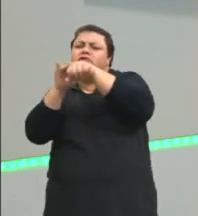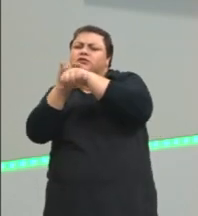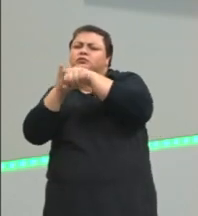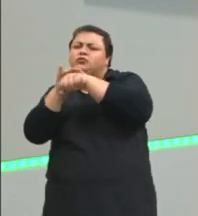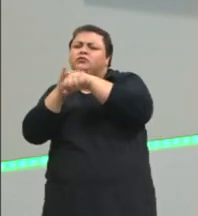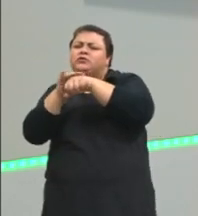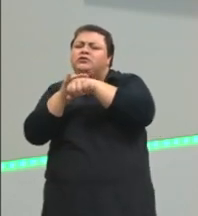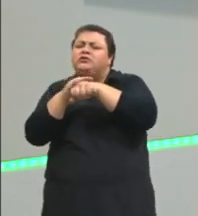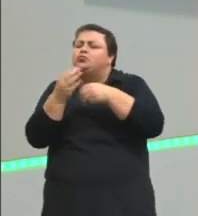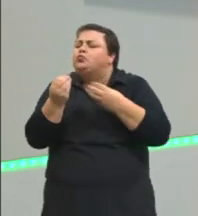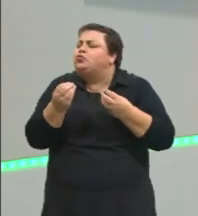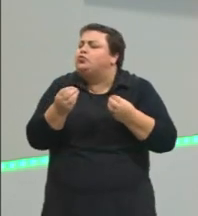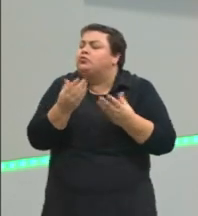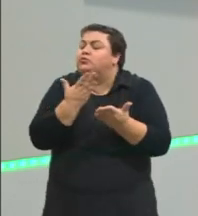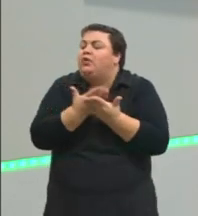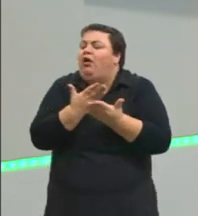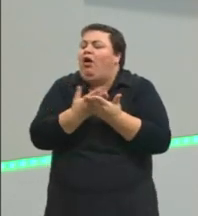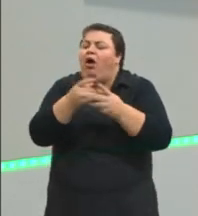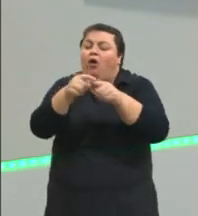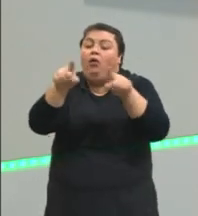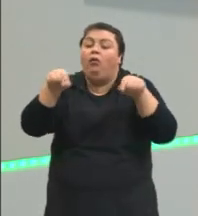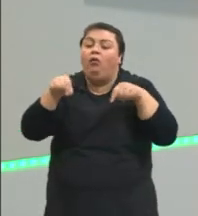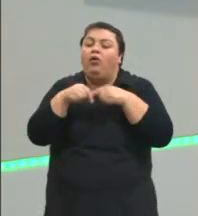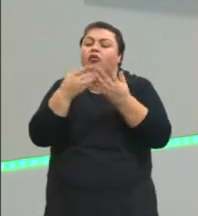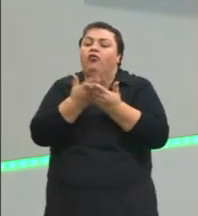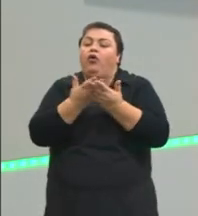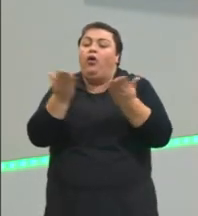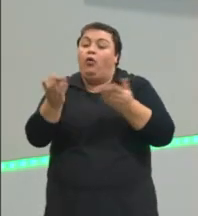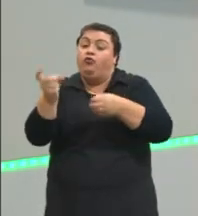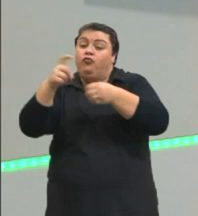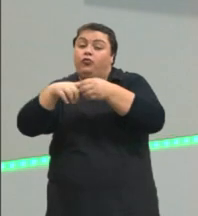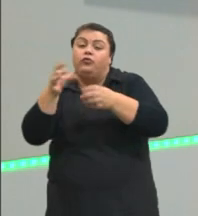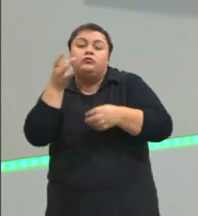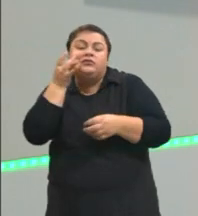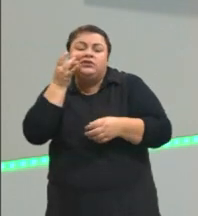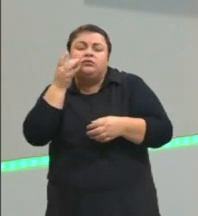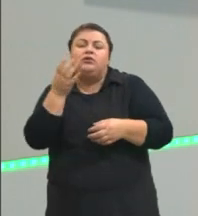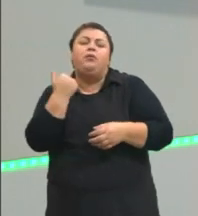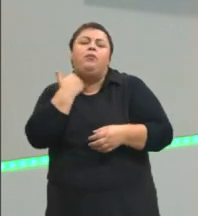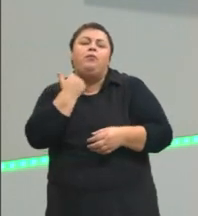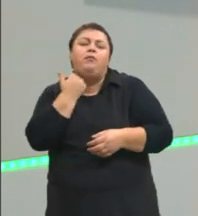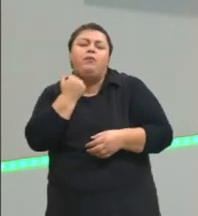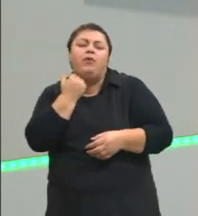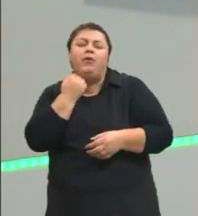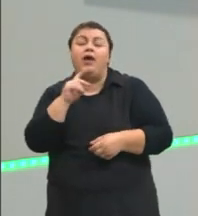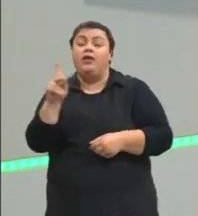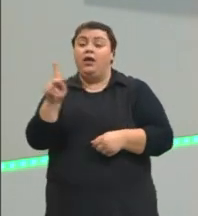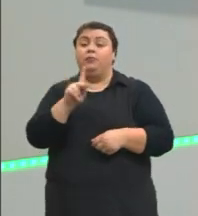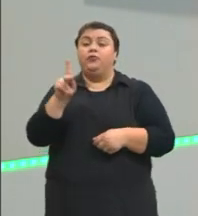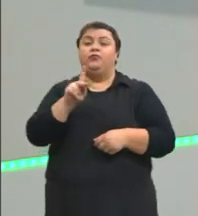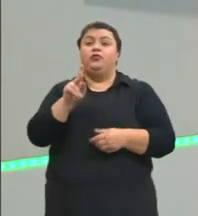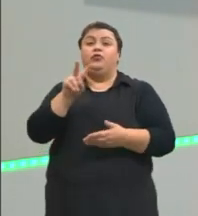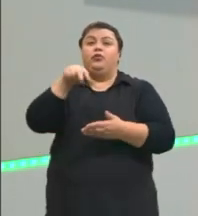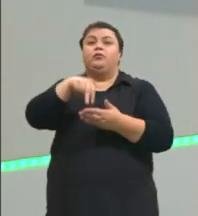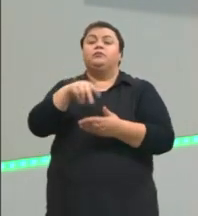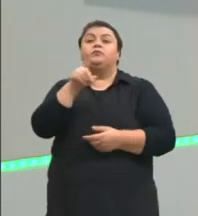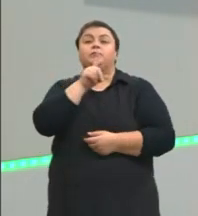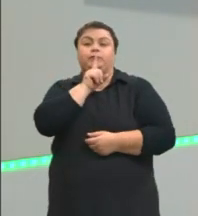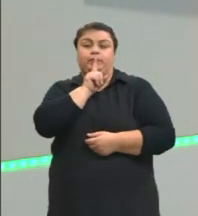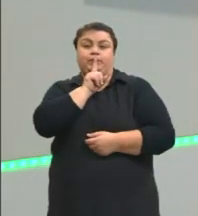sala de aula, agora vocês voltaram para o presencial, vocês estão conversando muito e a professora para lá na frente faz assim.